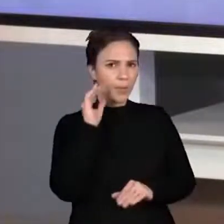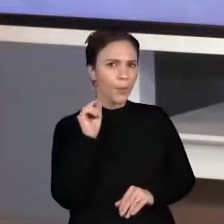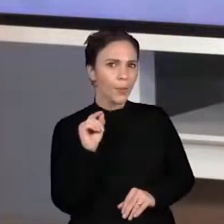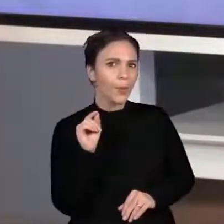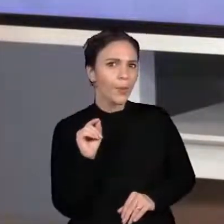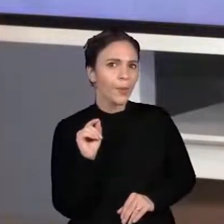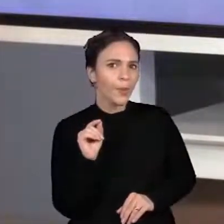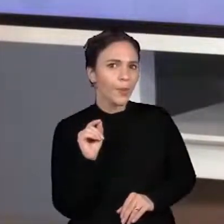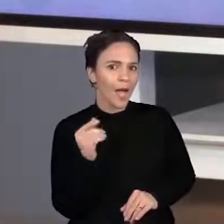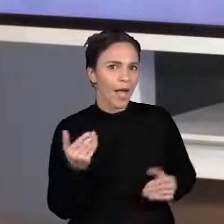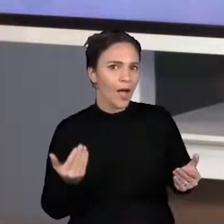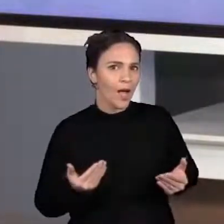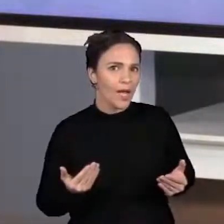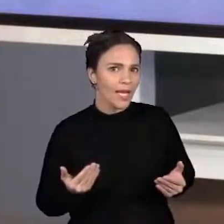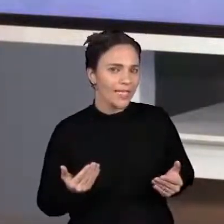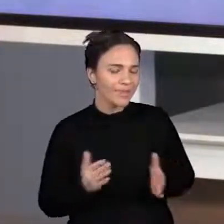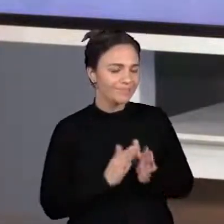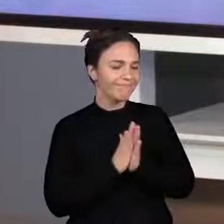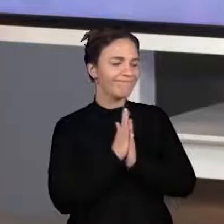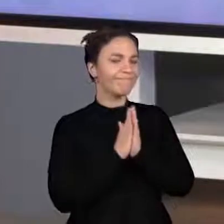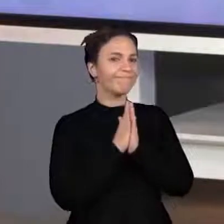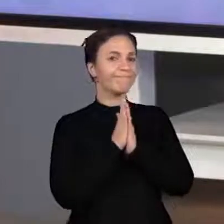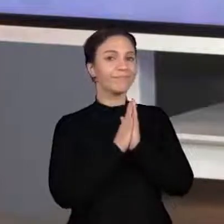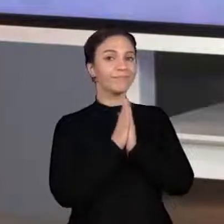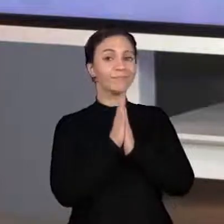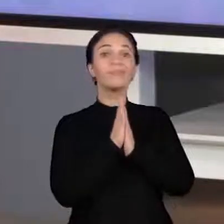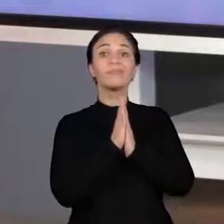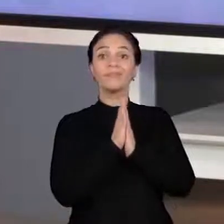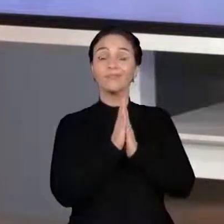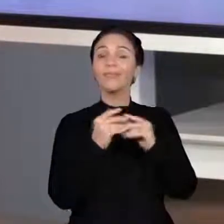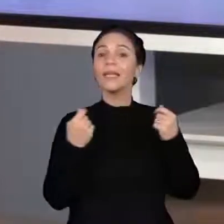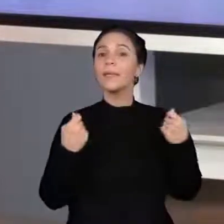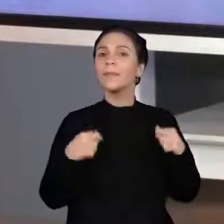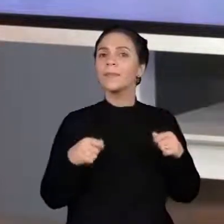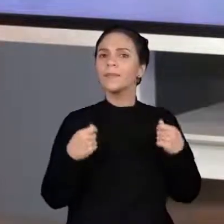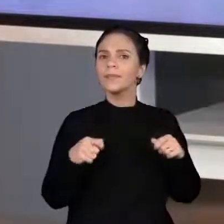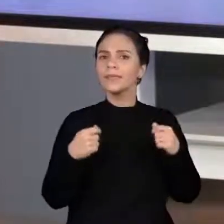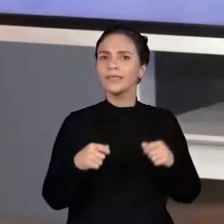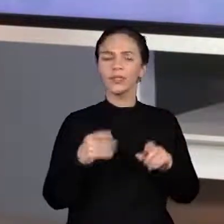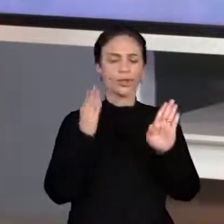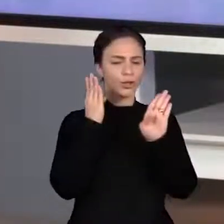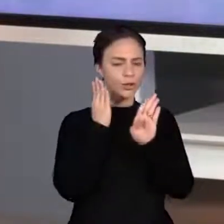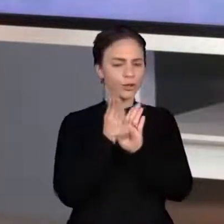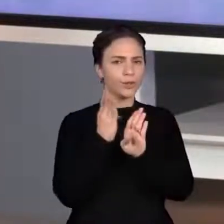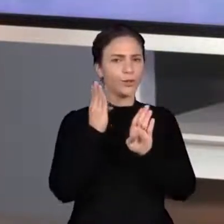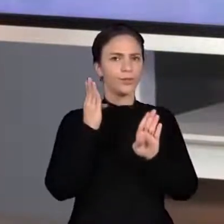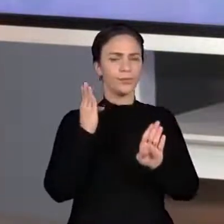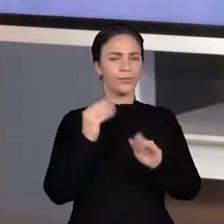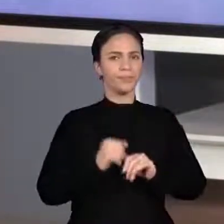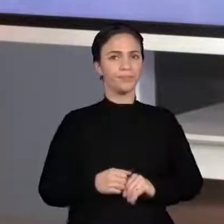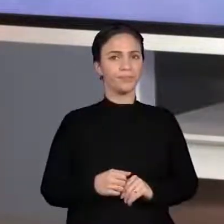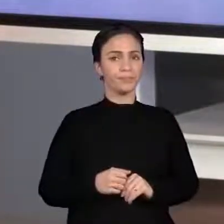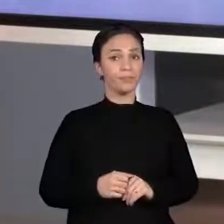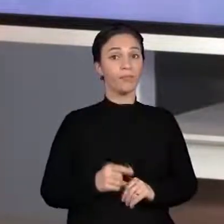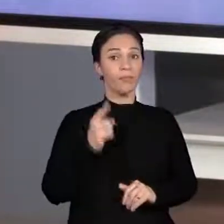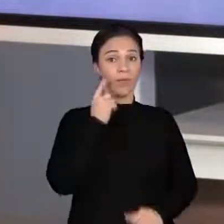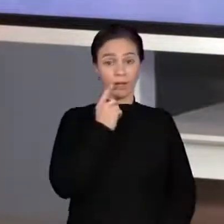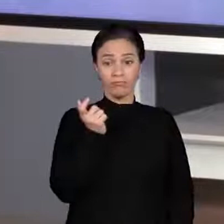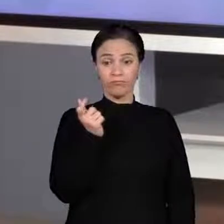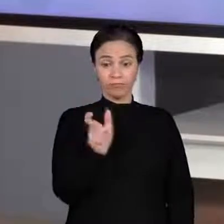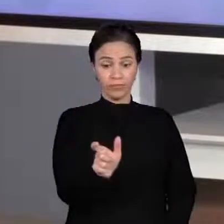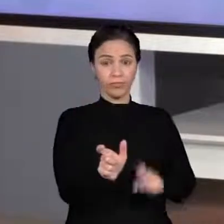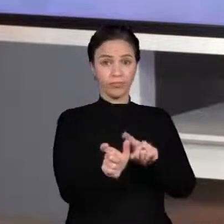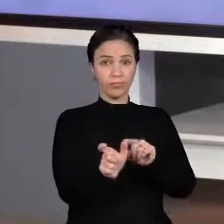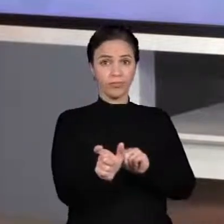descoberta de agora, pessoal? A gente vai ter que descobrir se o termo é maior